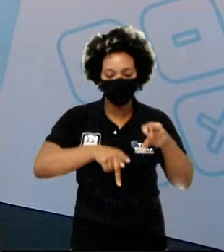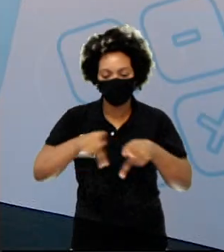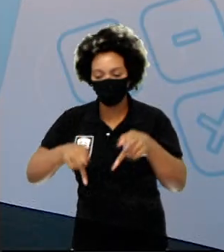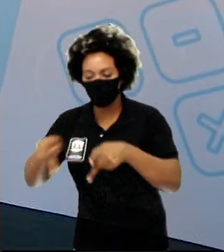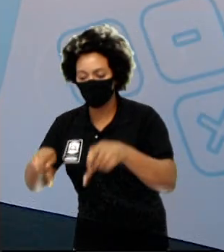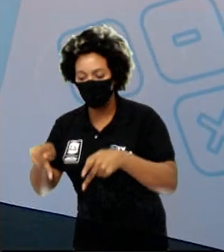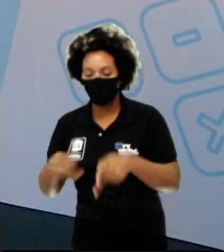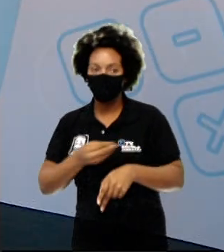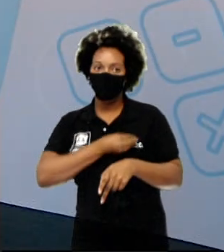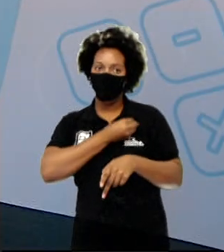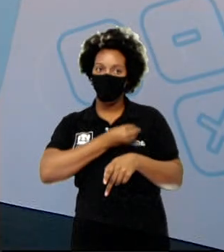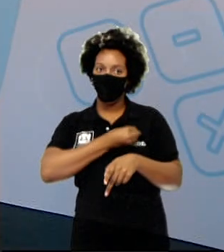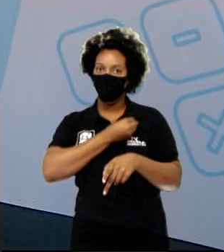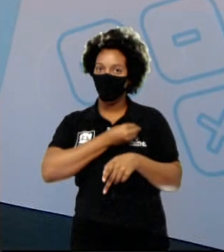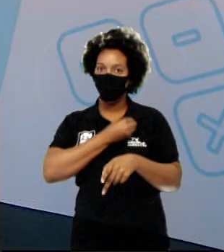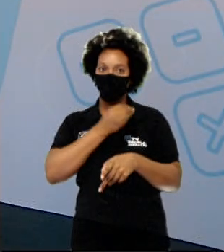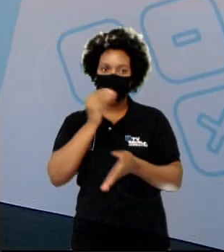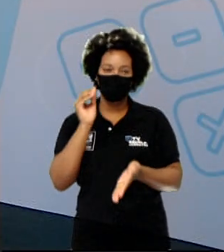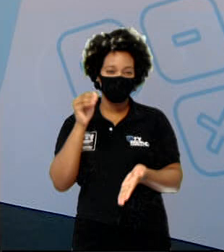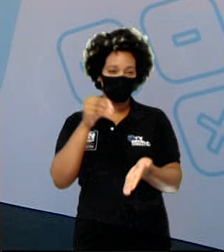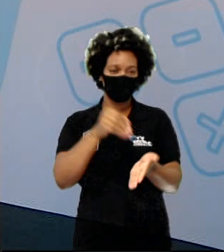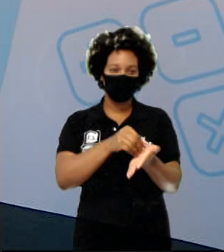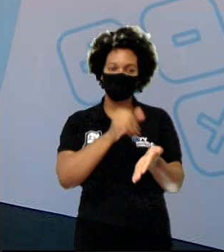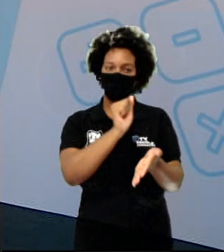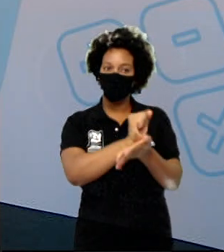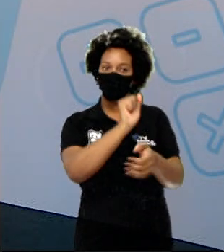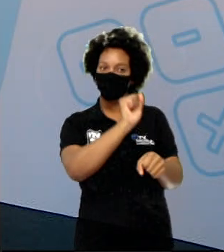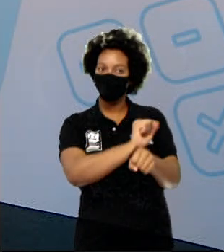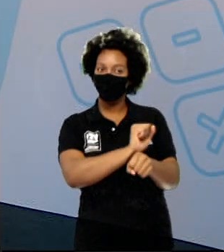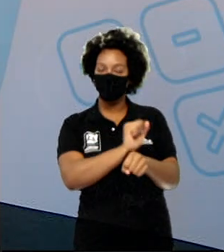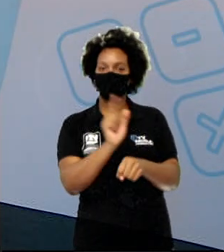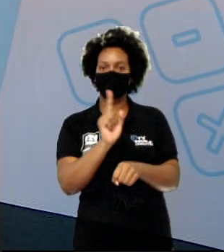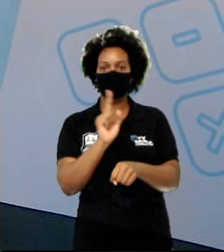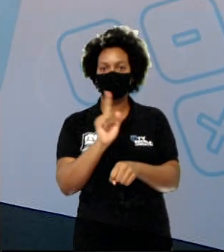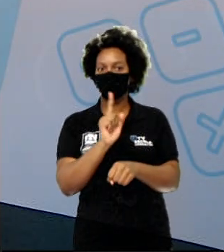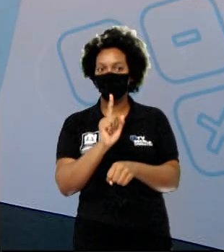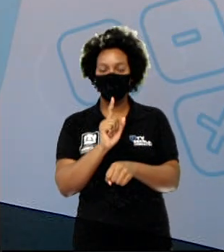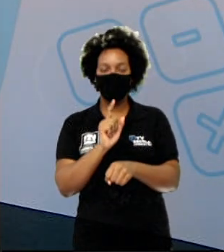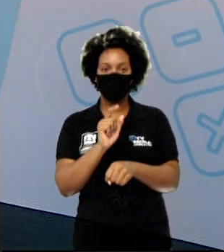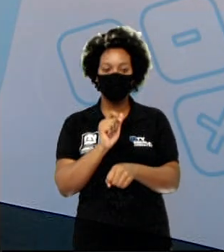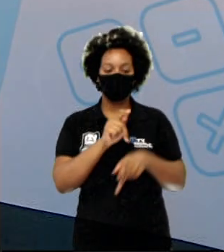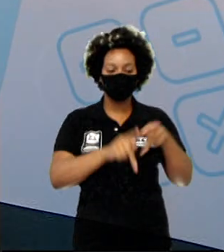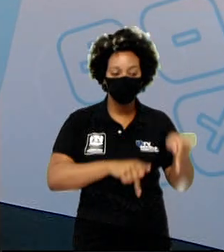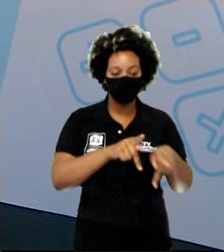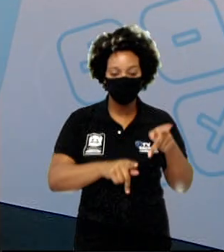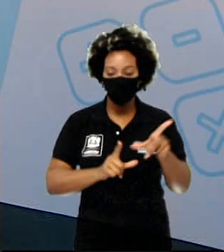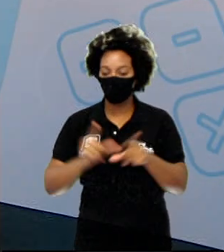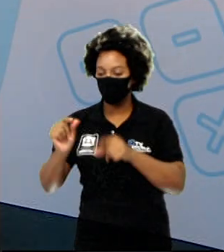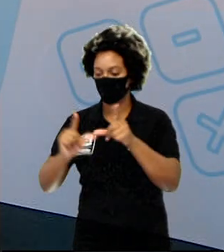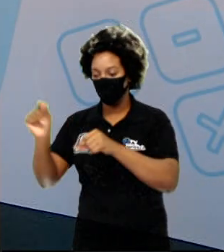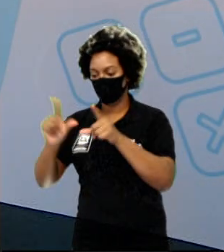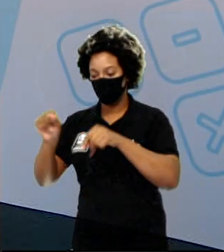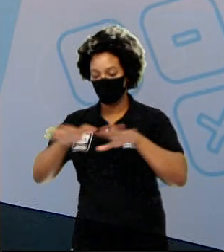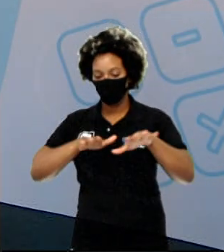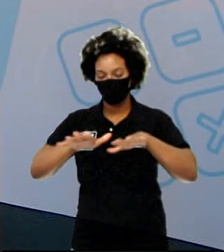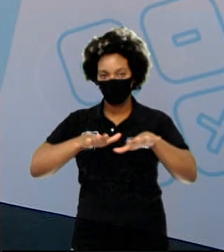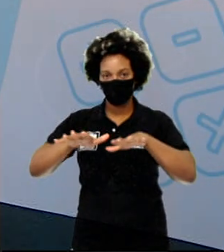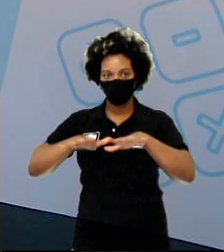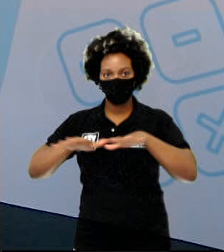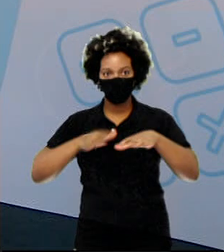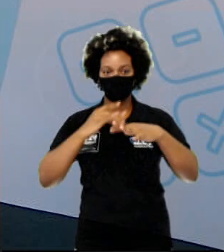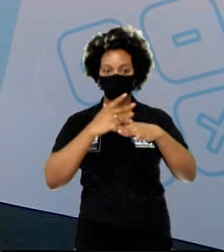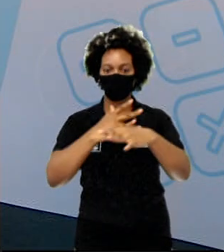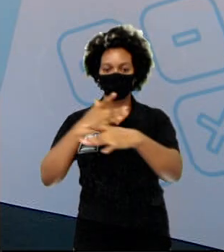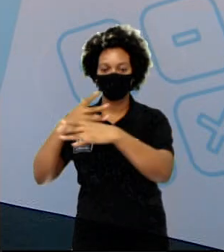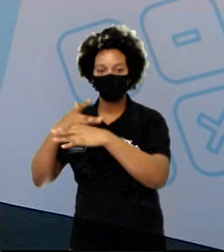viviam, não ficavam no mesmo lugar, não construíam cidades. Esses grupos se movimentavam